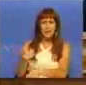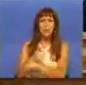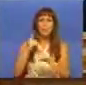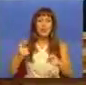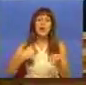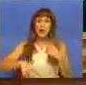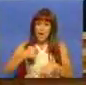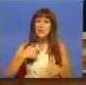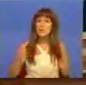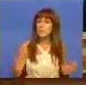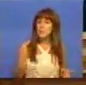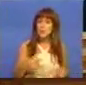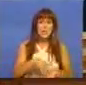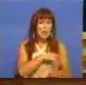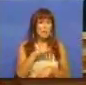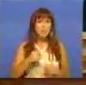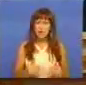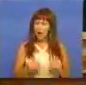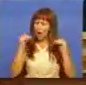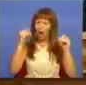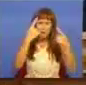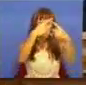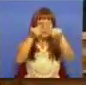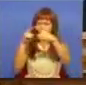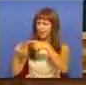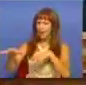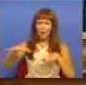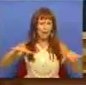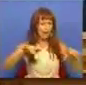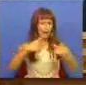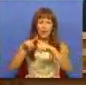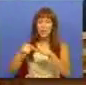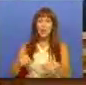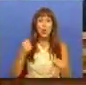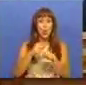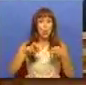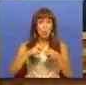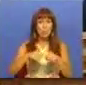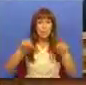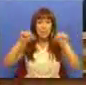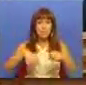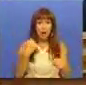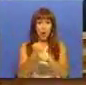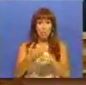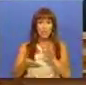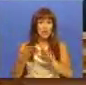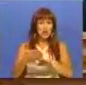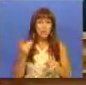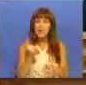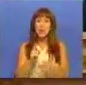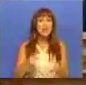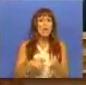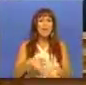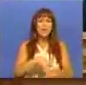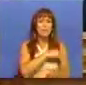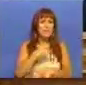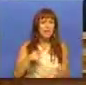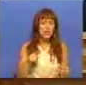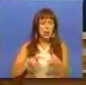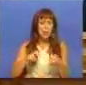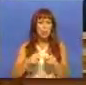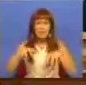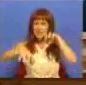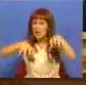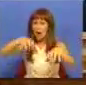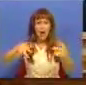Porque nós precisamos de médicos altamente diferenciados. O problema do mau funcionamento das urgências não é só um problema de falta de médicos, nem um problema